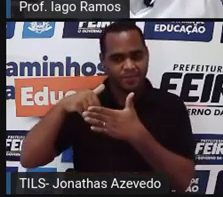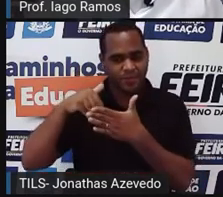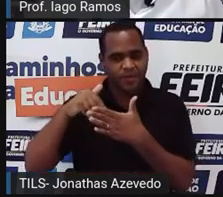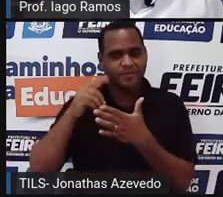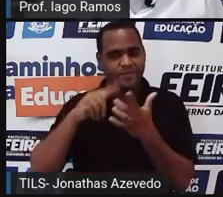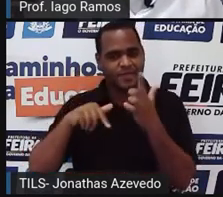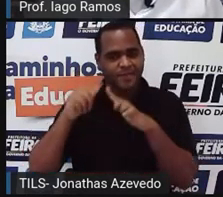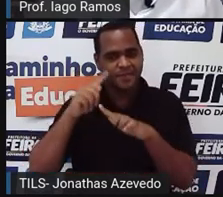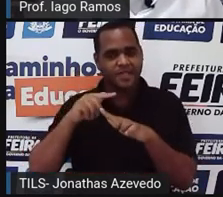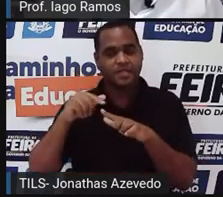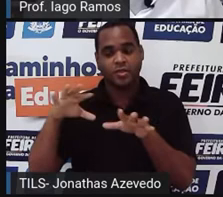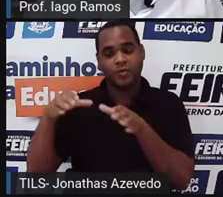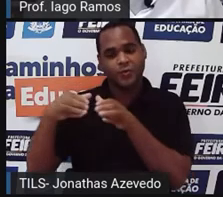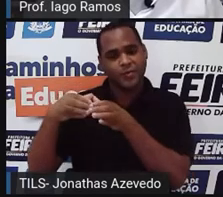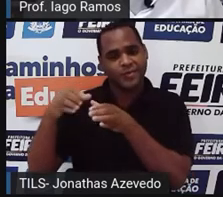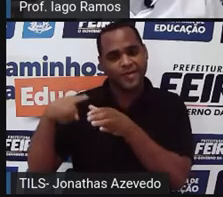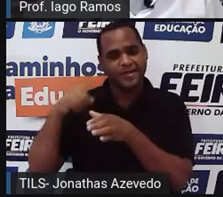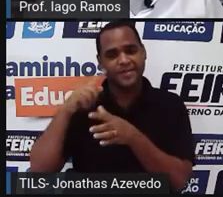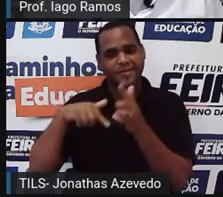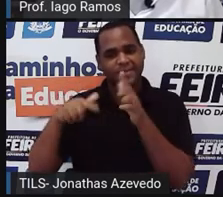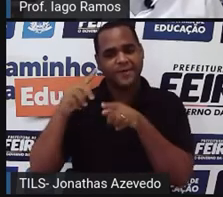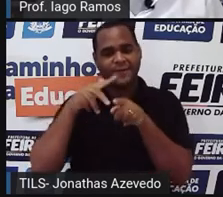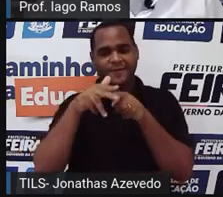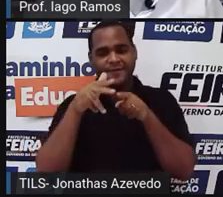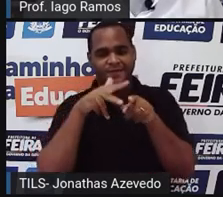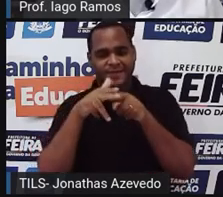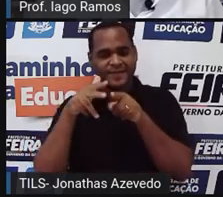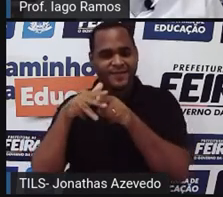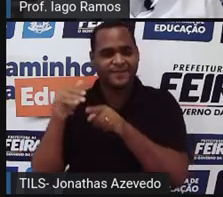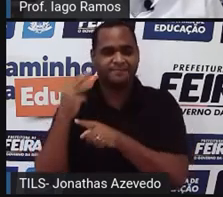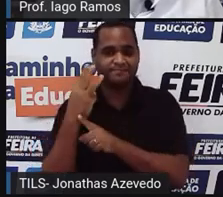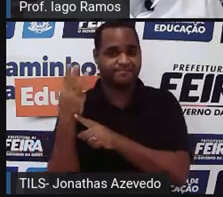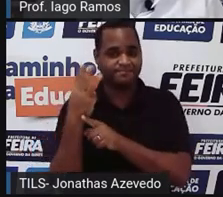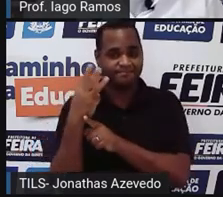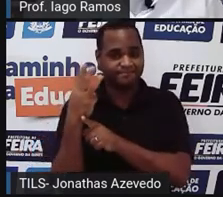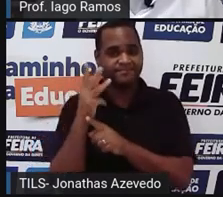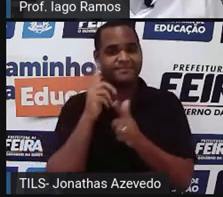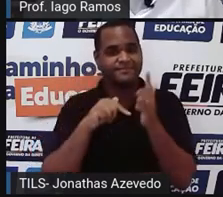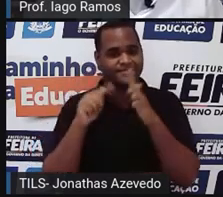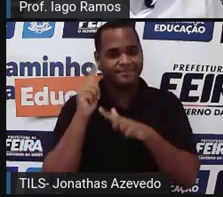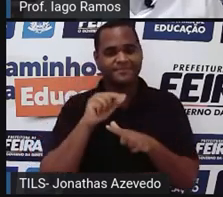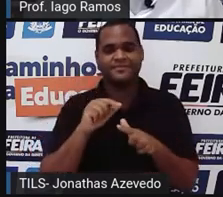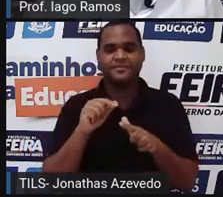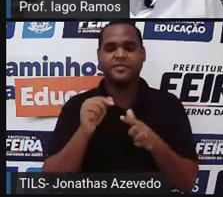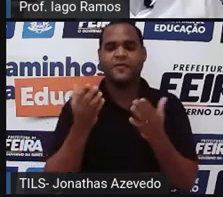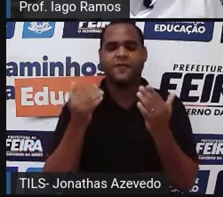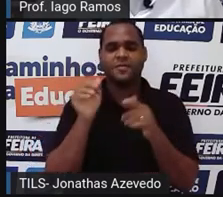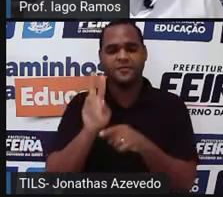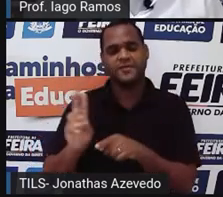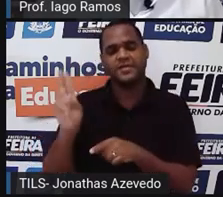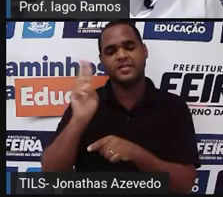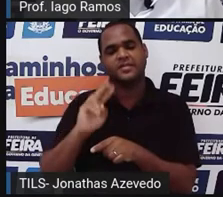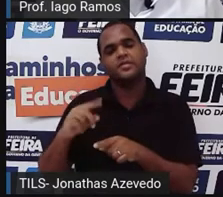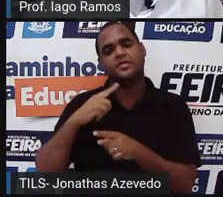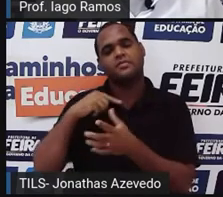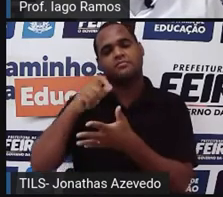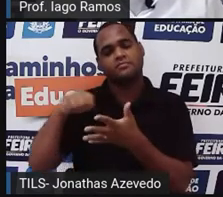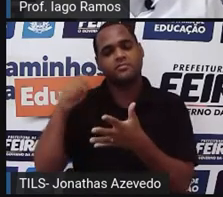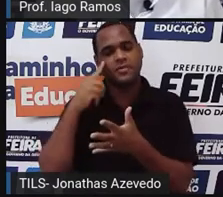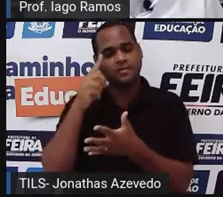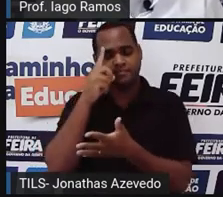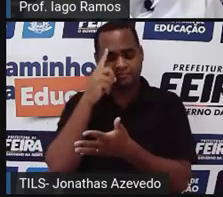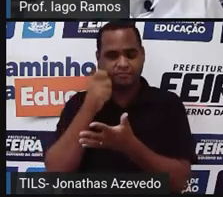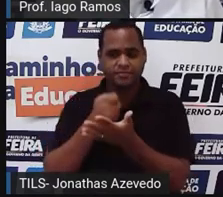um time de futebol venceu 33 deles. Vamos usar uma notação para determinar o